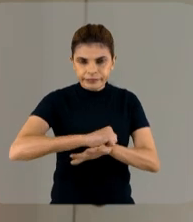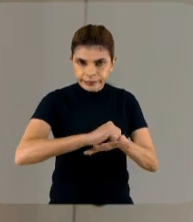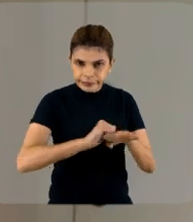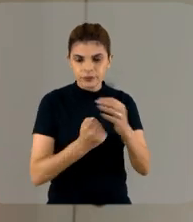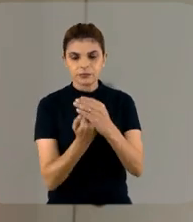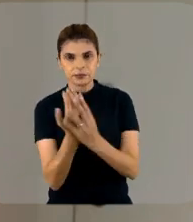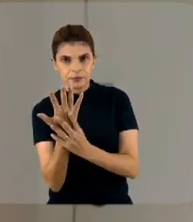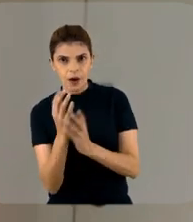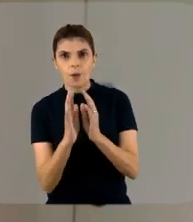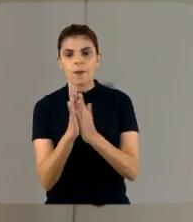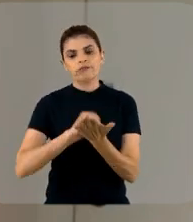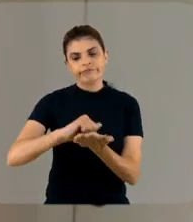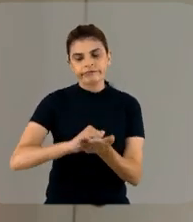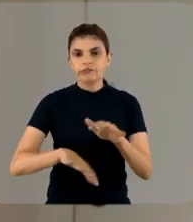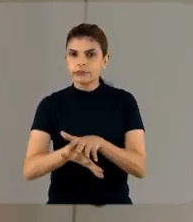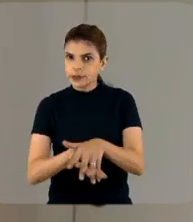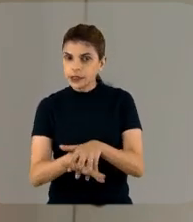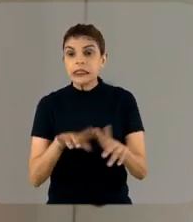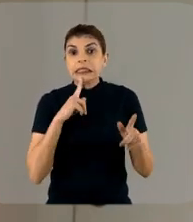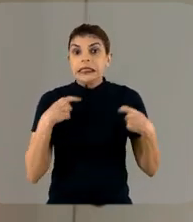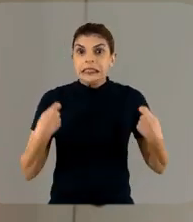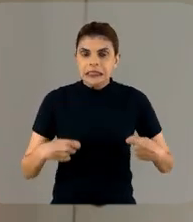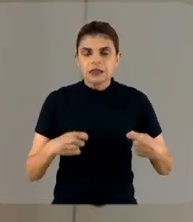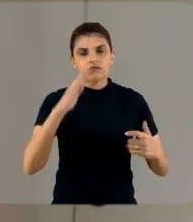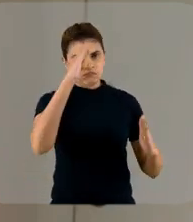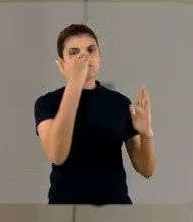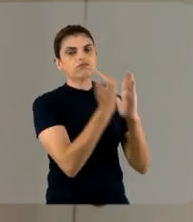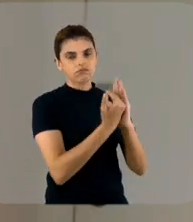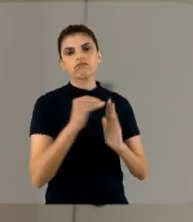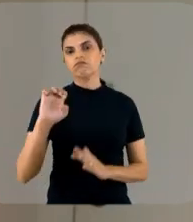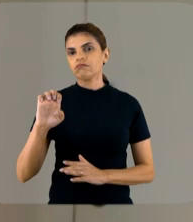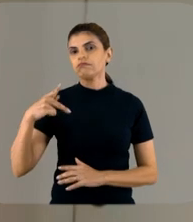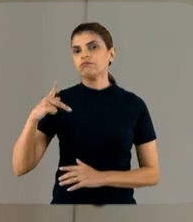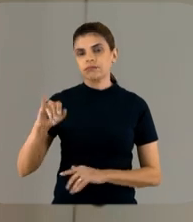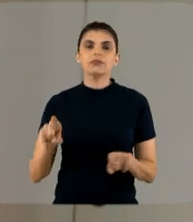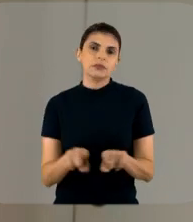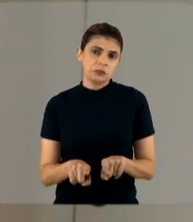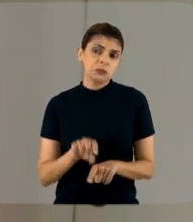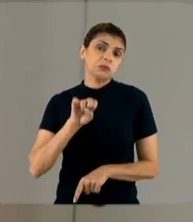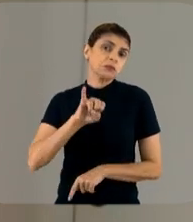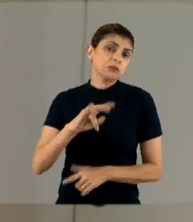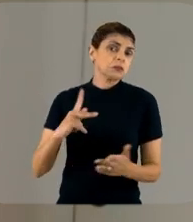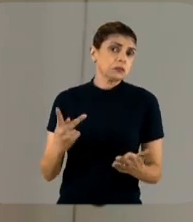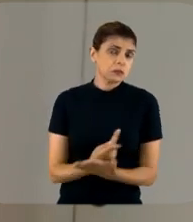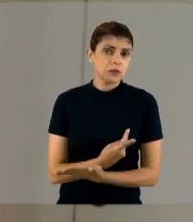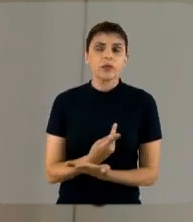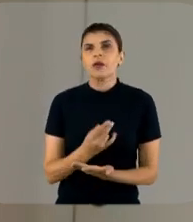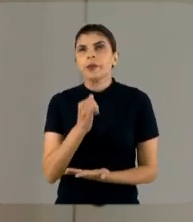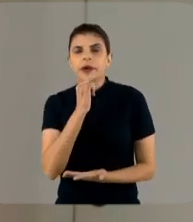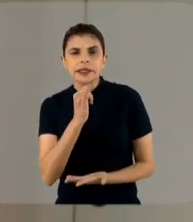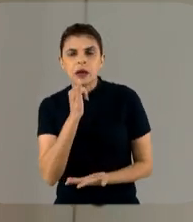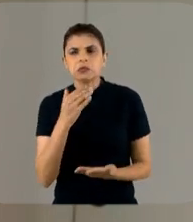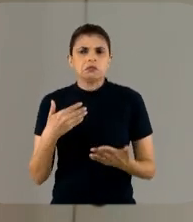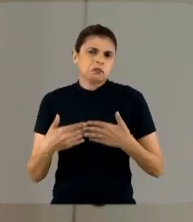mãos, as precauções padrão associadas àquela específica quando necessário. Então, se eu pegar